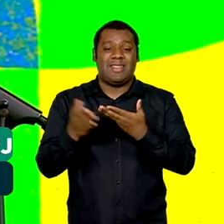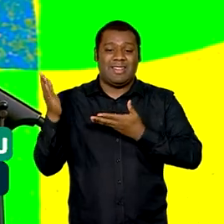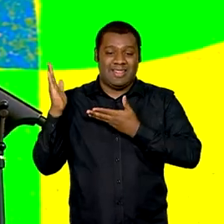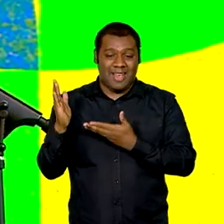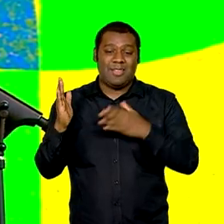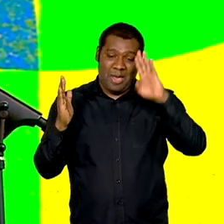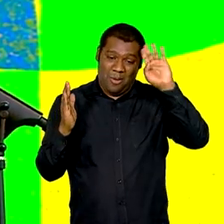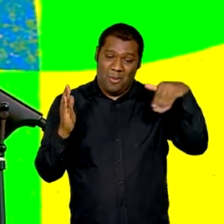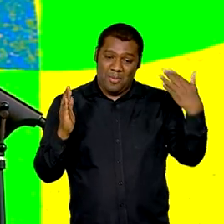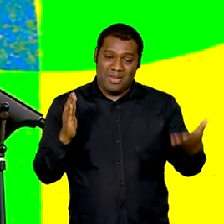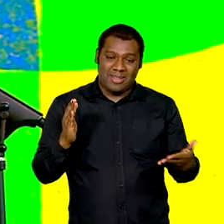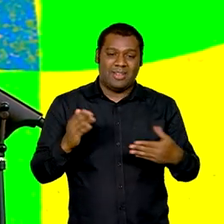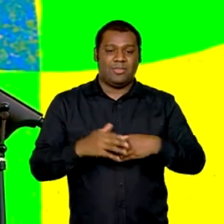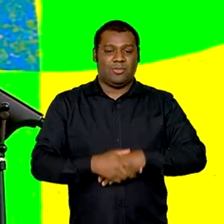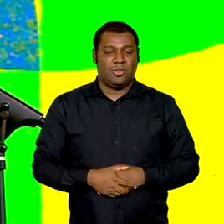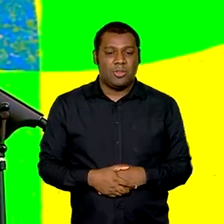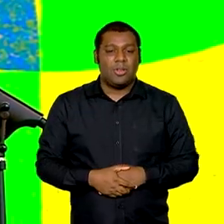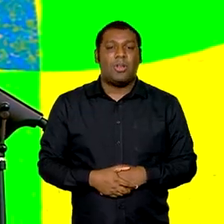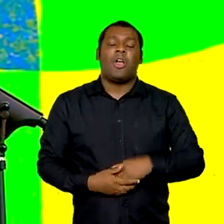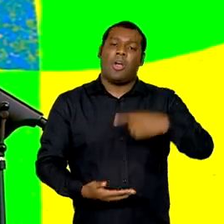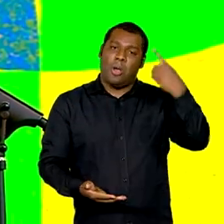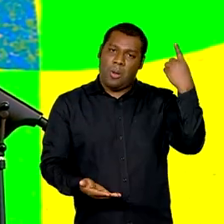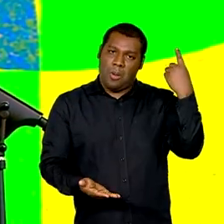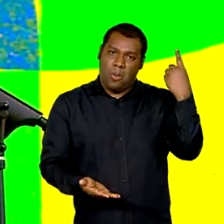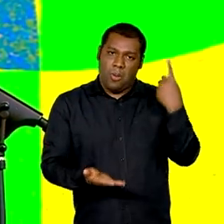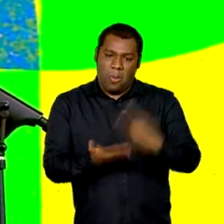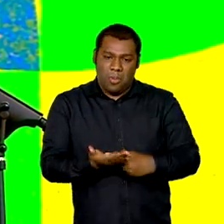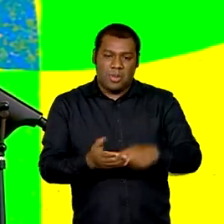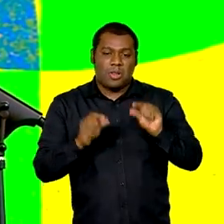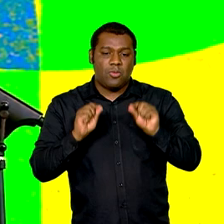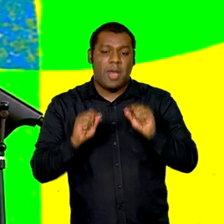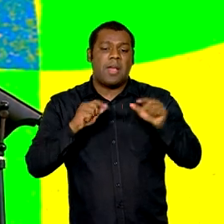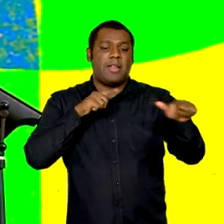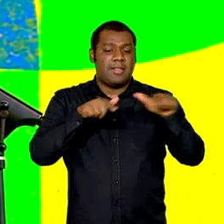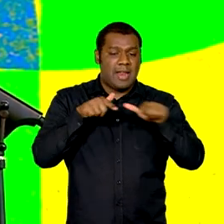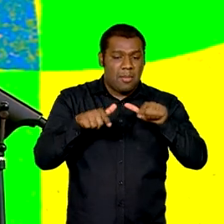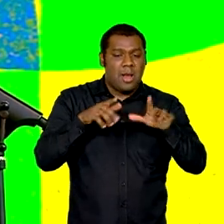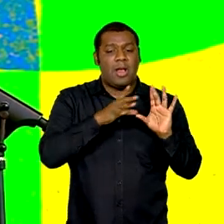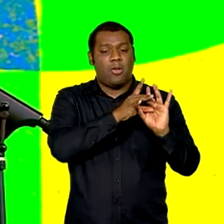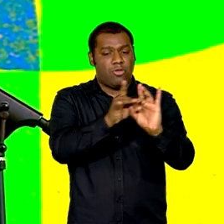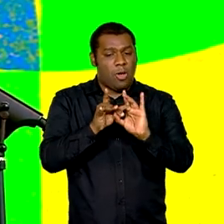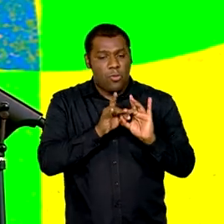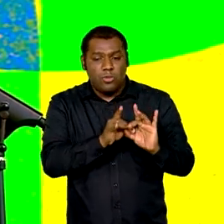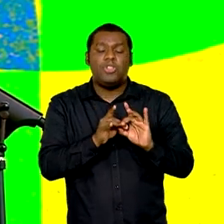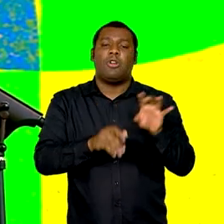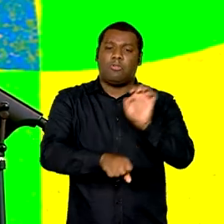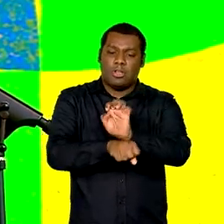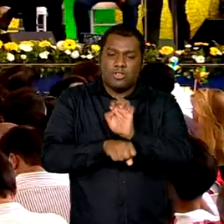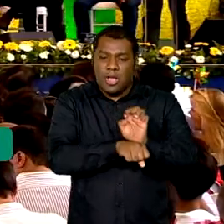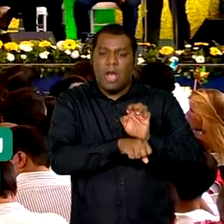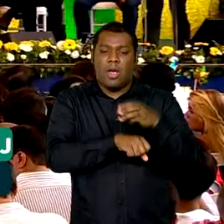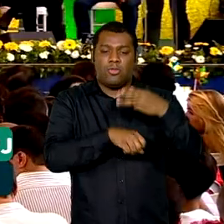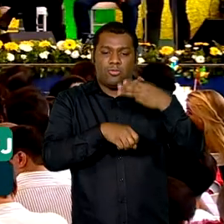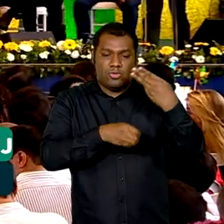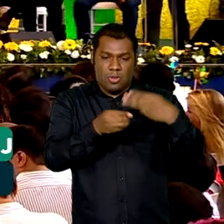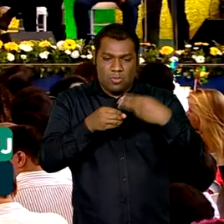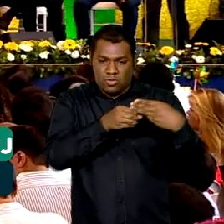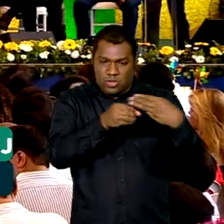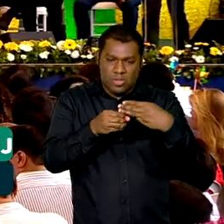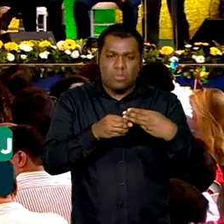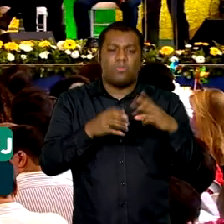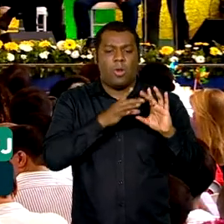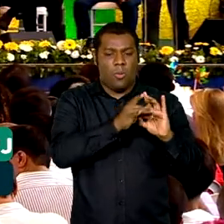do pacto federativo, que é a gente trabalhar junto com os estados e com os municípios. Logo que nós chegamos